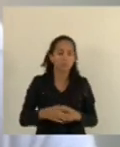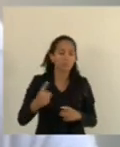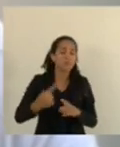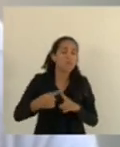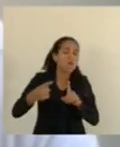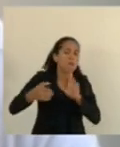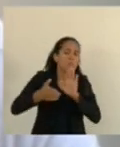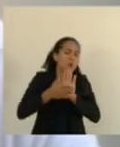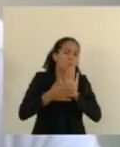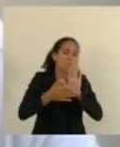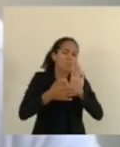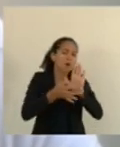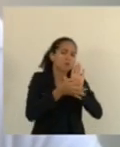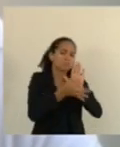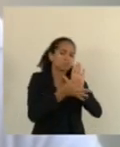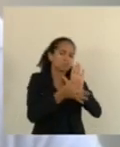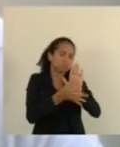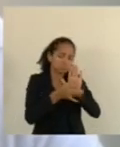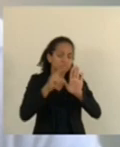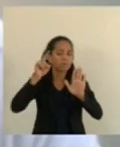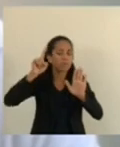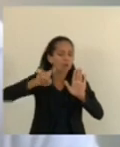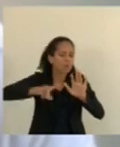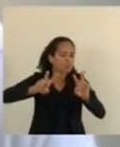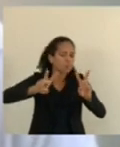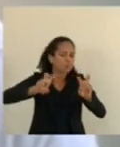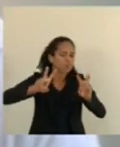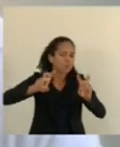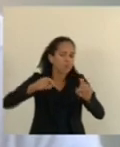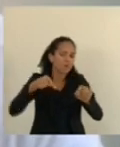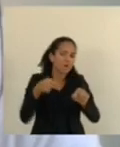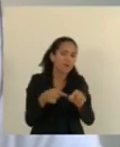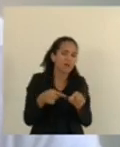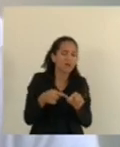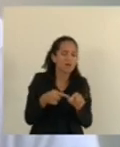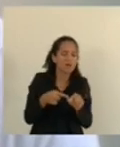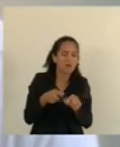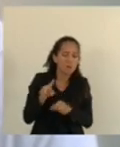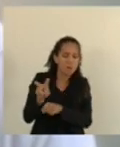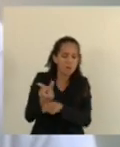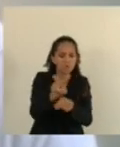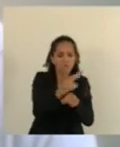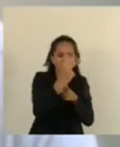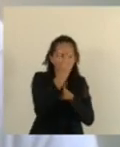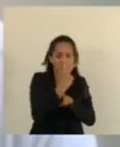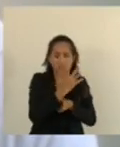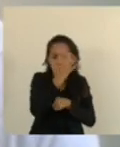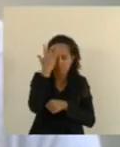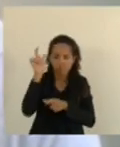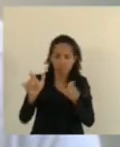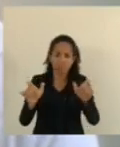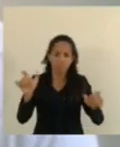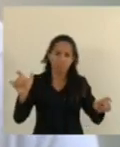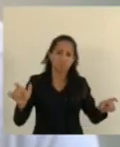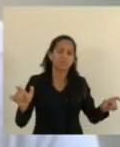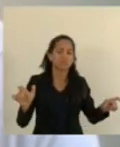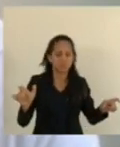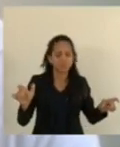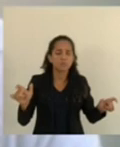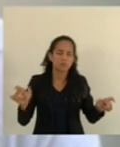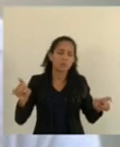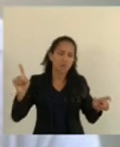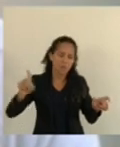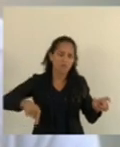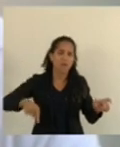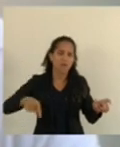indicação que traz uma proteção às pessoas, e última análise é